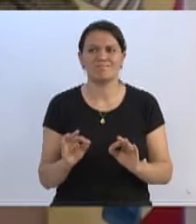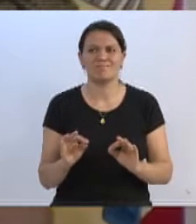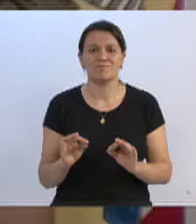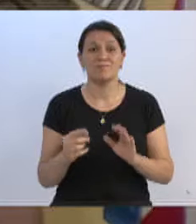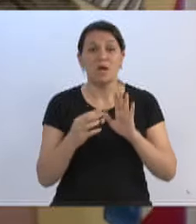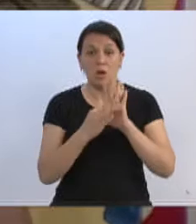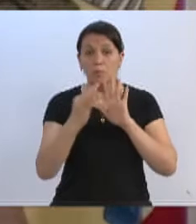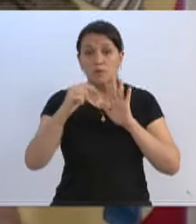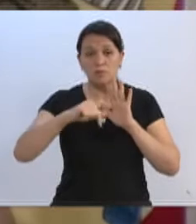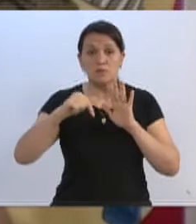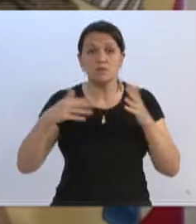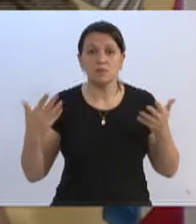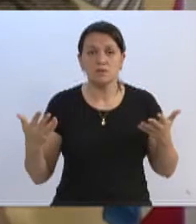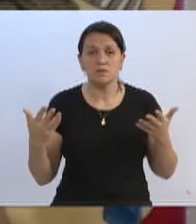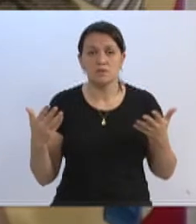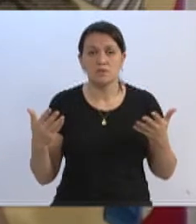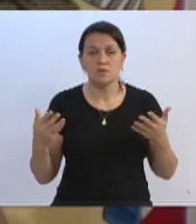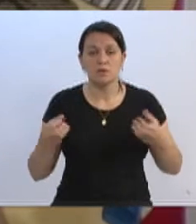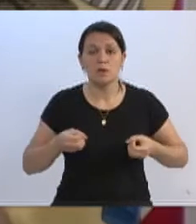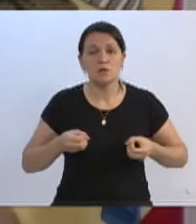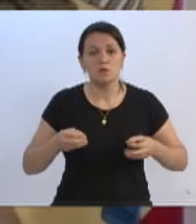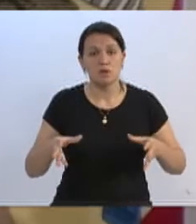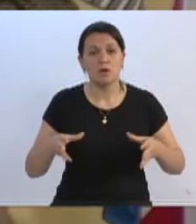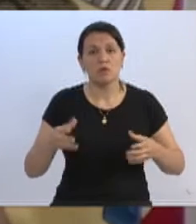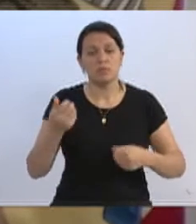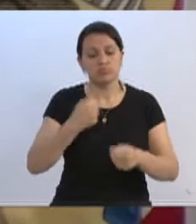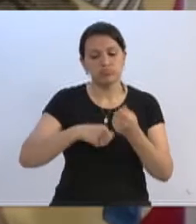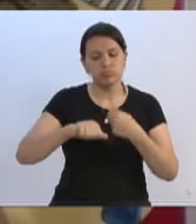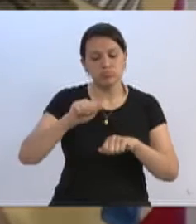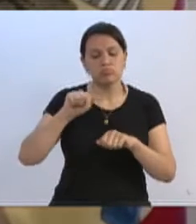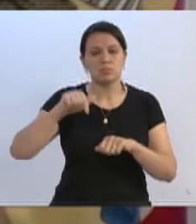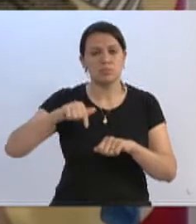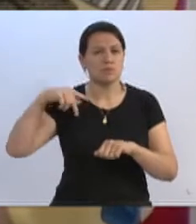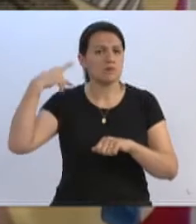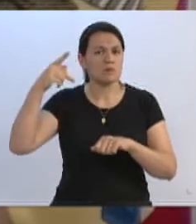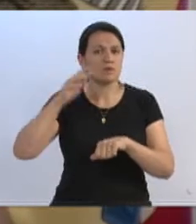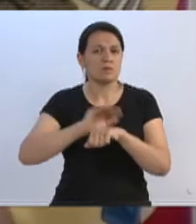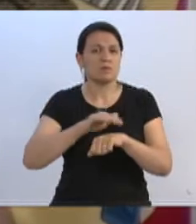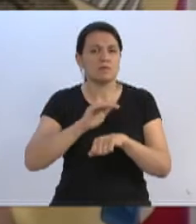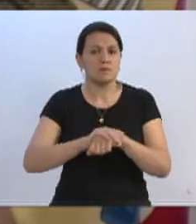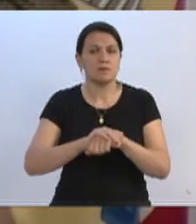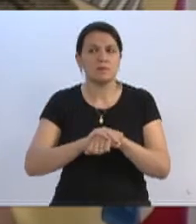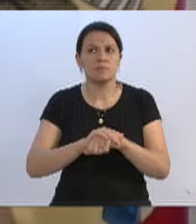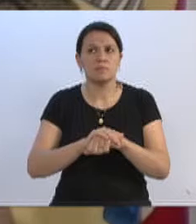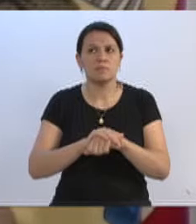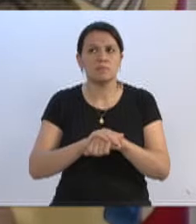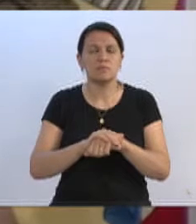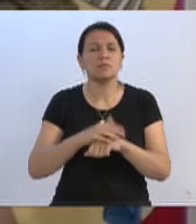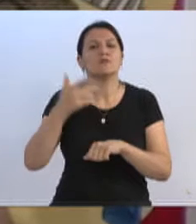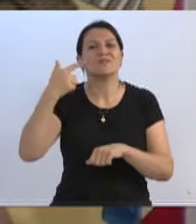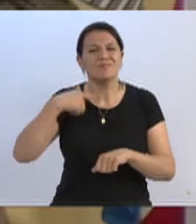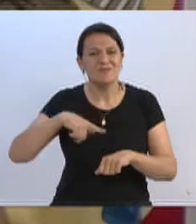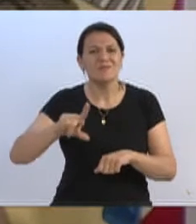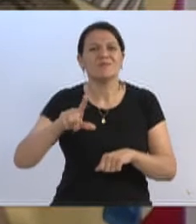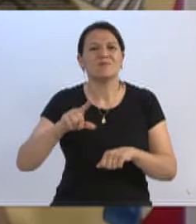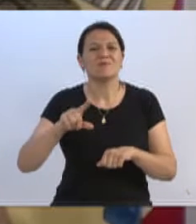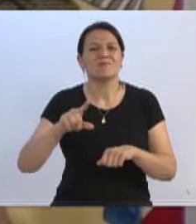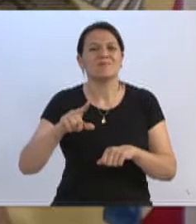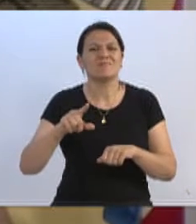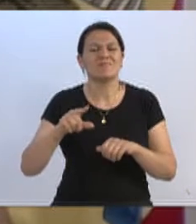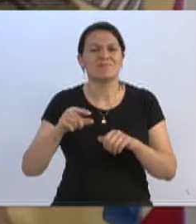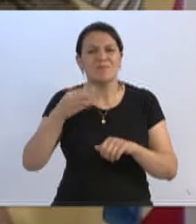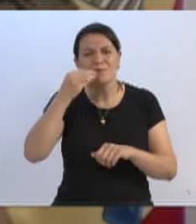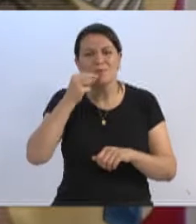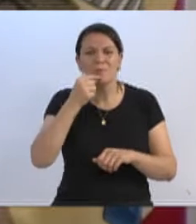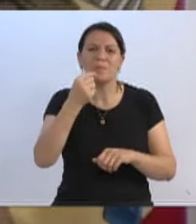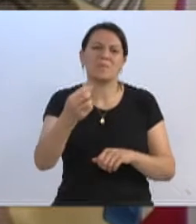a sugestão. Parte das sobras, das economias, daquilo que nós, vereadores, aqui fazemos nesta casa, mais uma vez, fica como indicação e sugestão ao